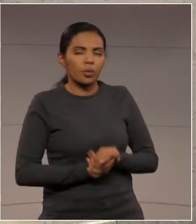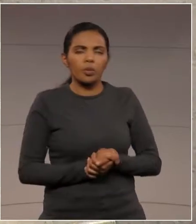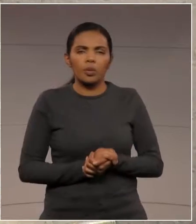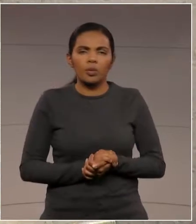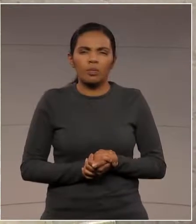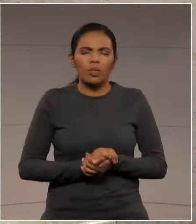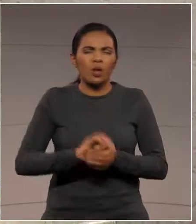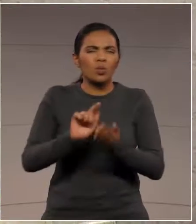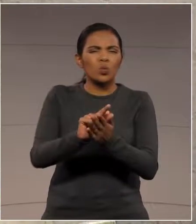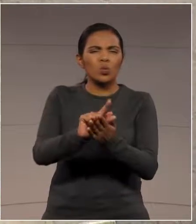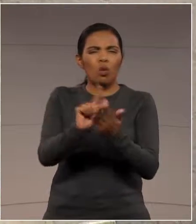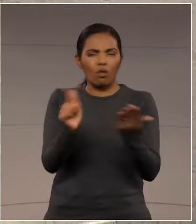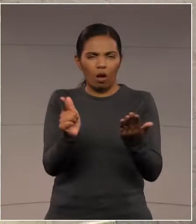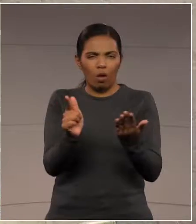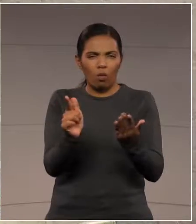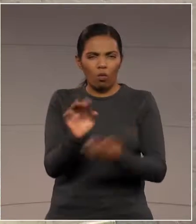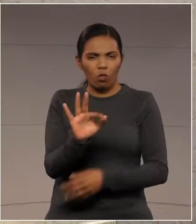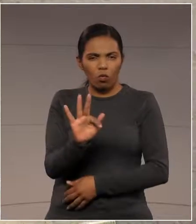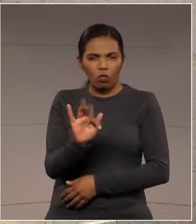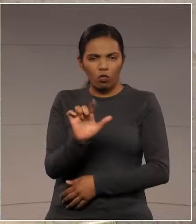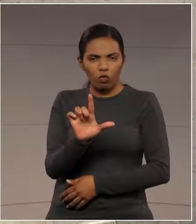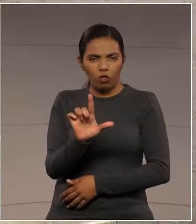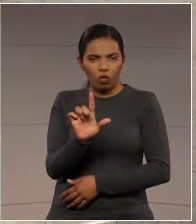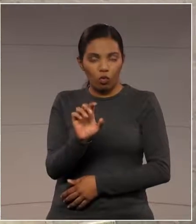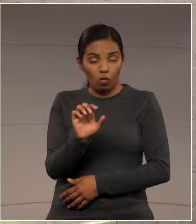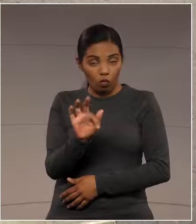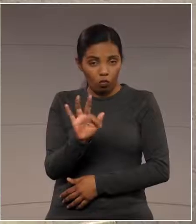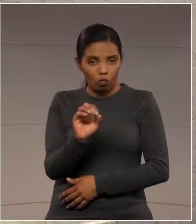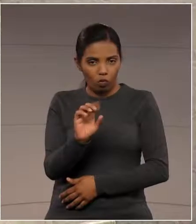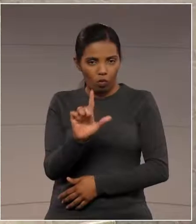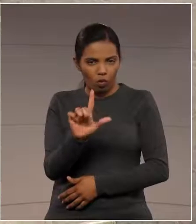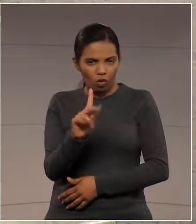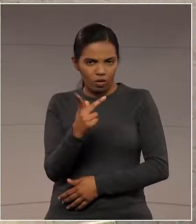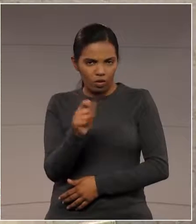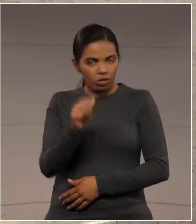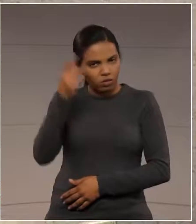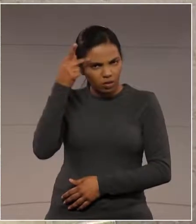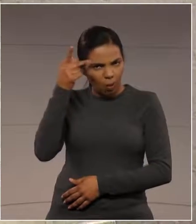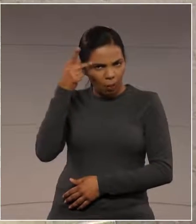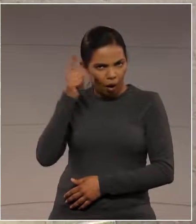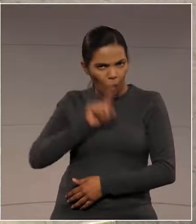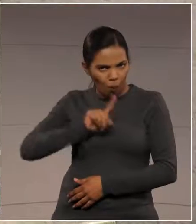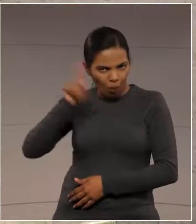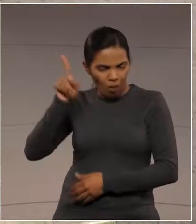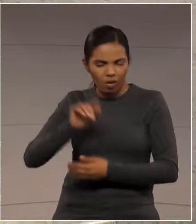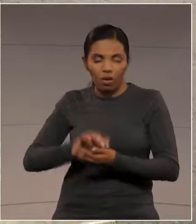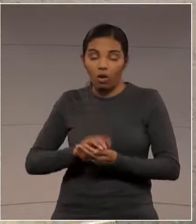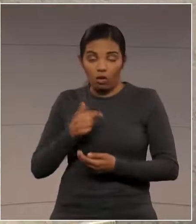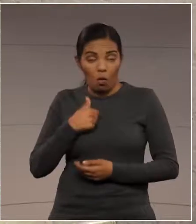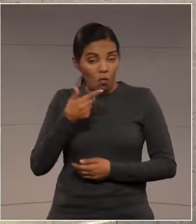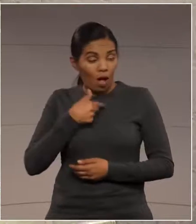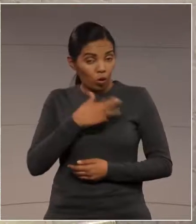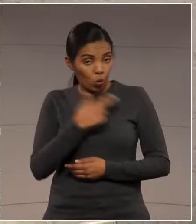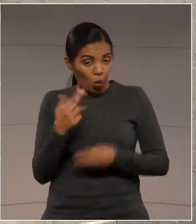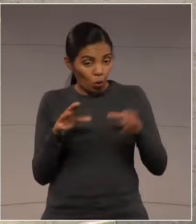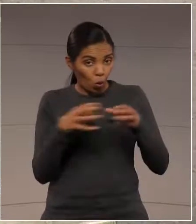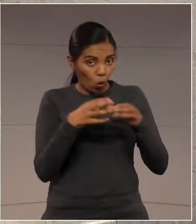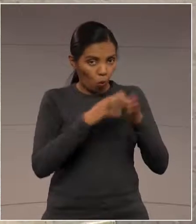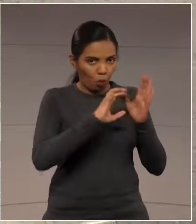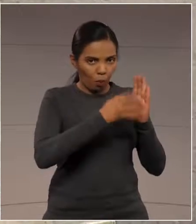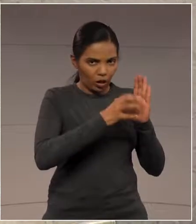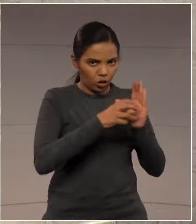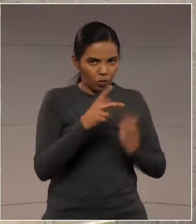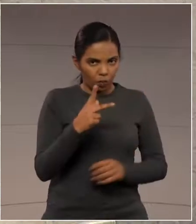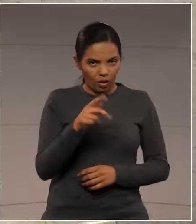jornal Folha de São Paulo, eu posso falar em nome da bancada aqui do PSL, essa casa devia parar de